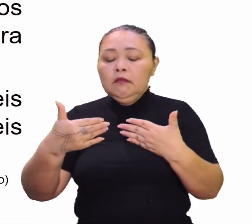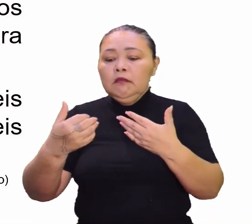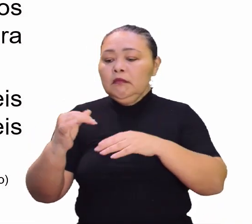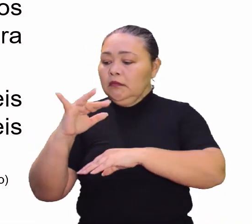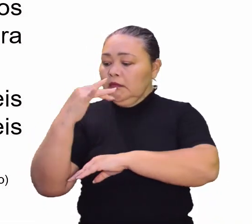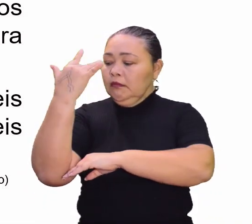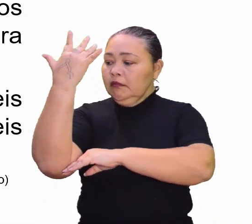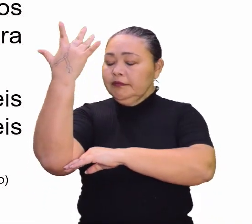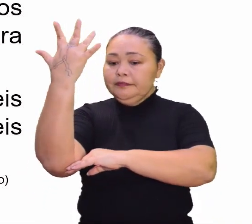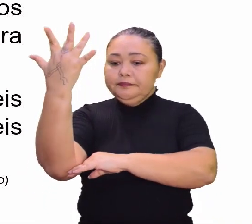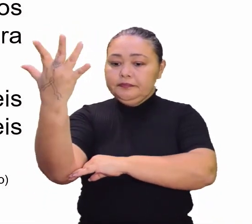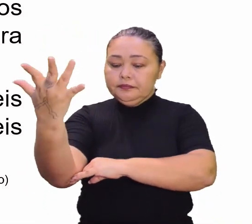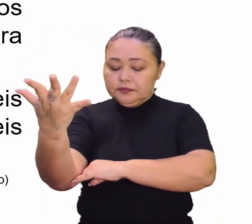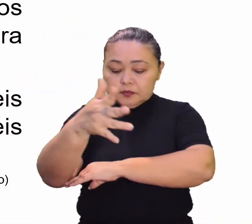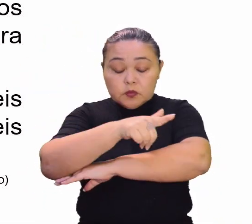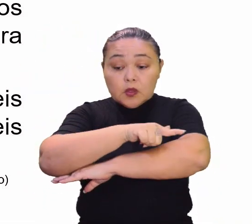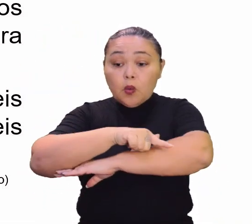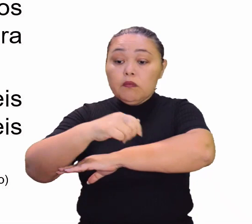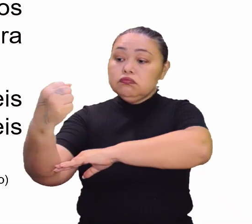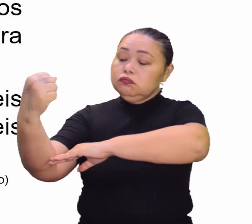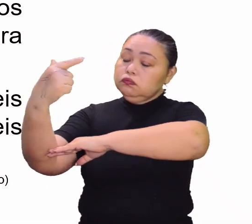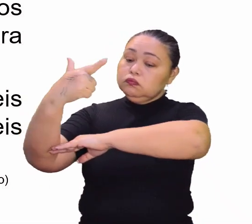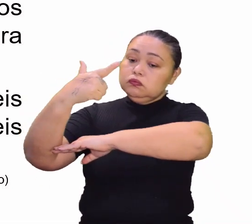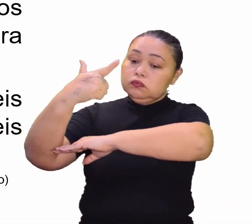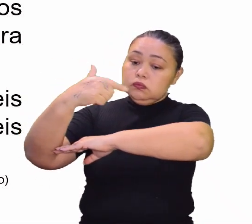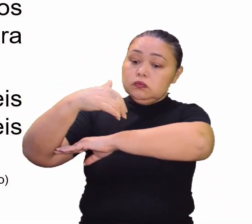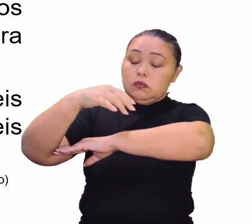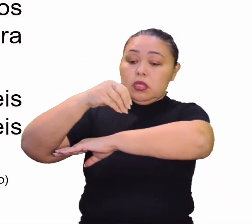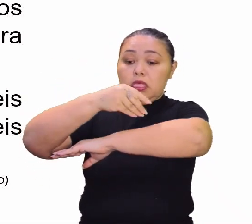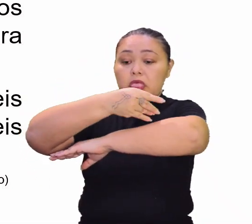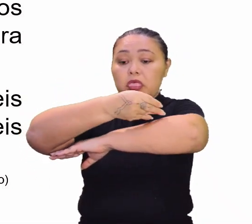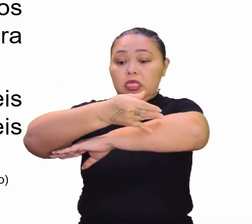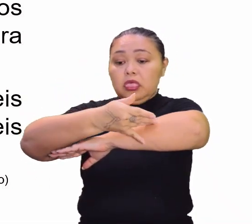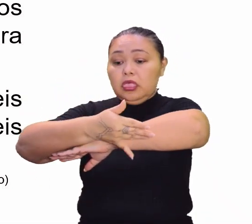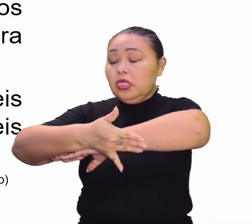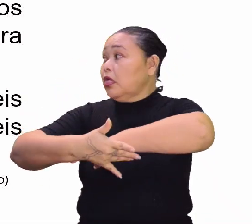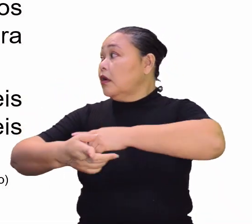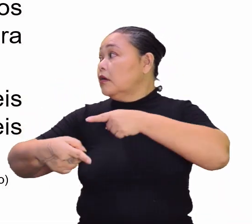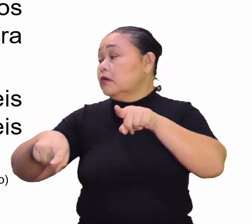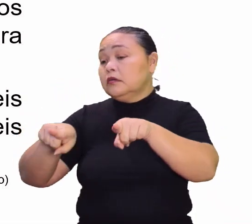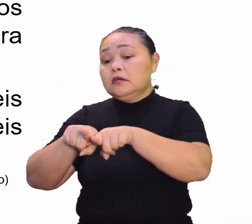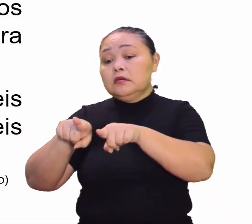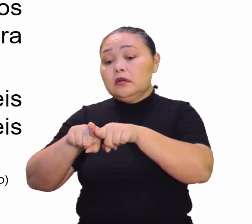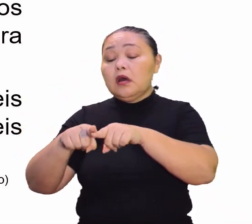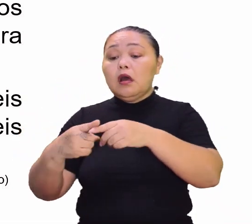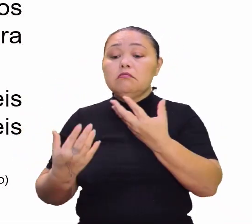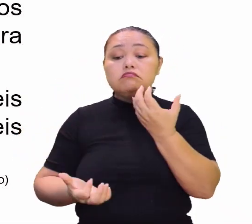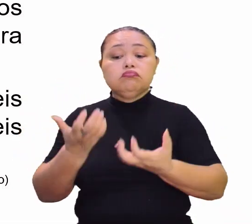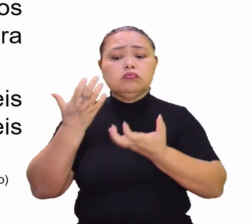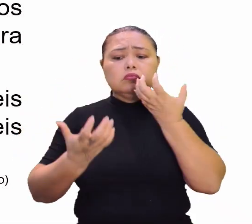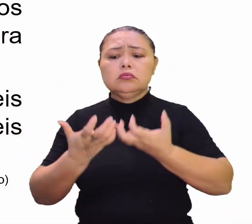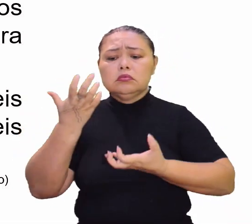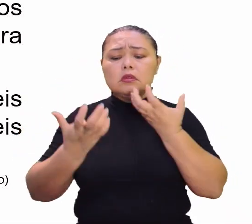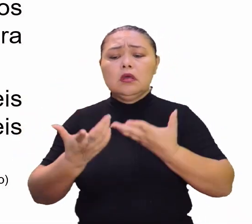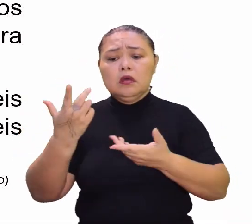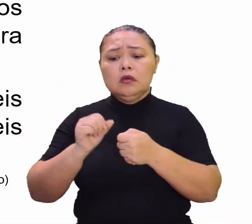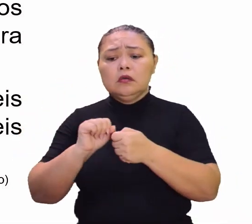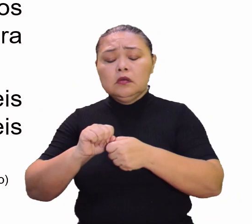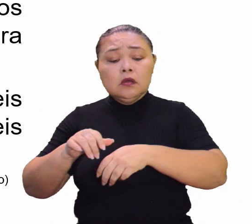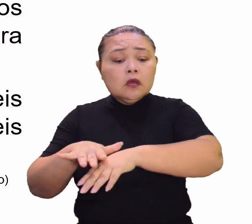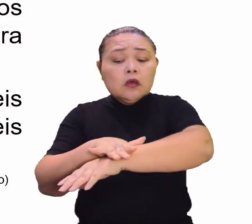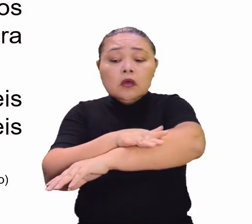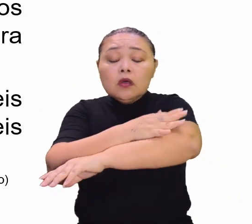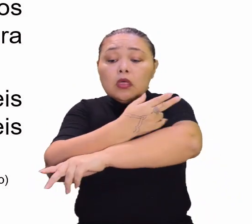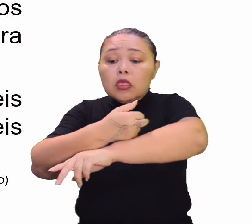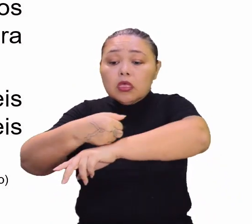desmatamento, que esse solo ficará mais exposto a processos erosivos e também queimadas, que acabam destruindo o quê?